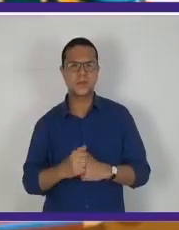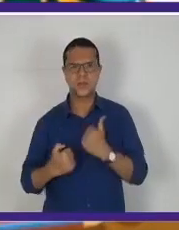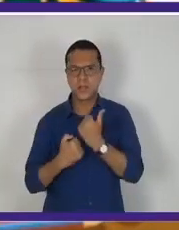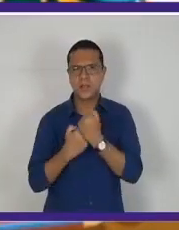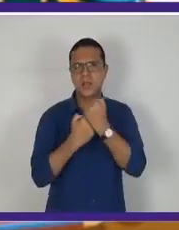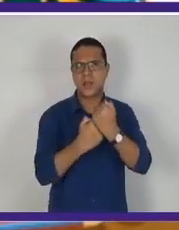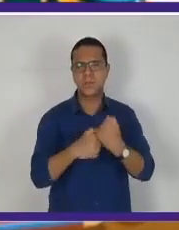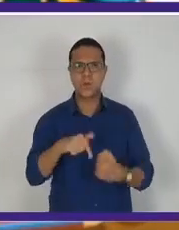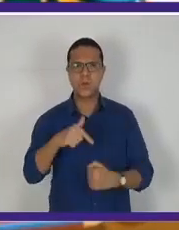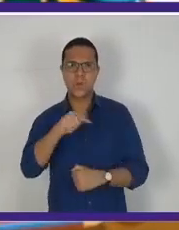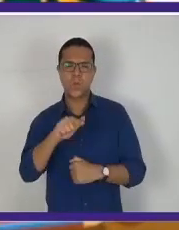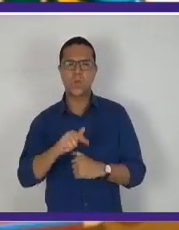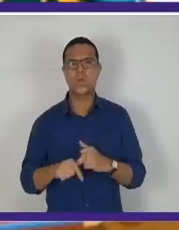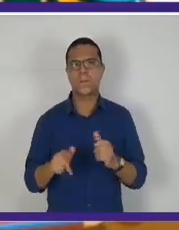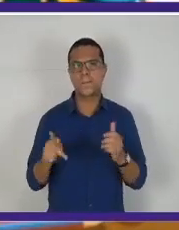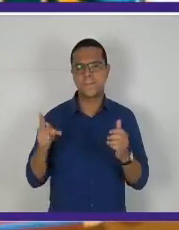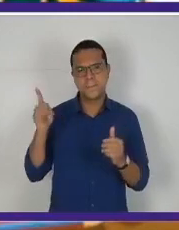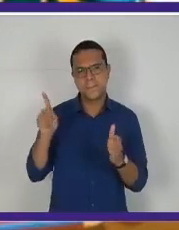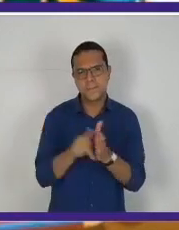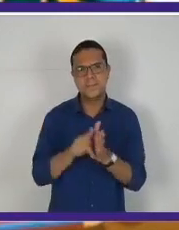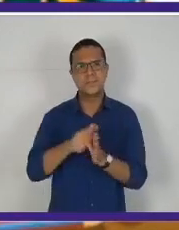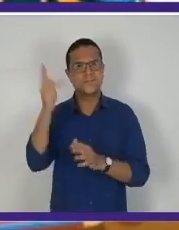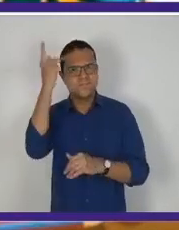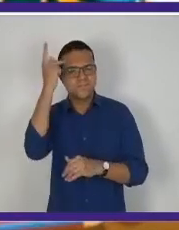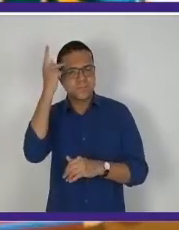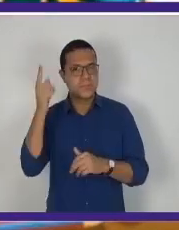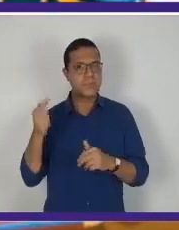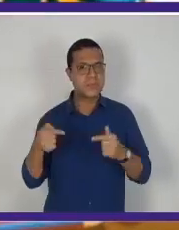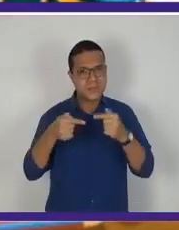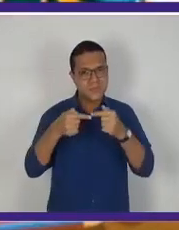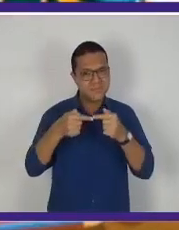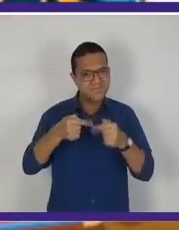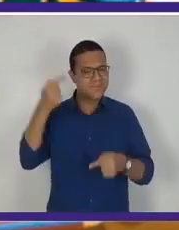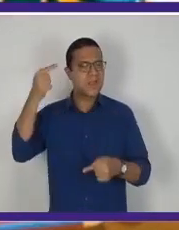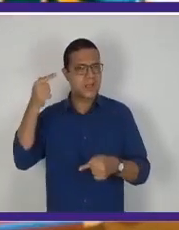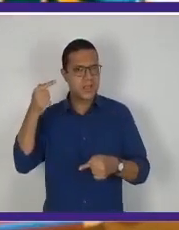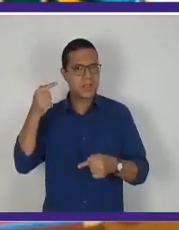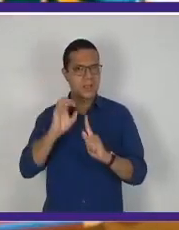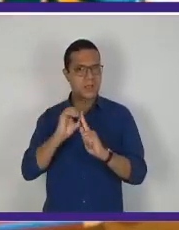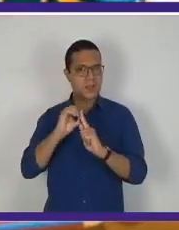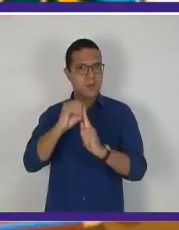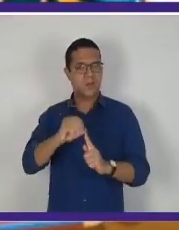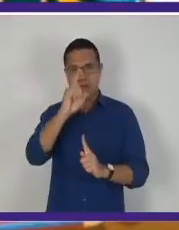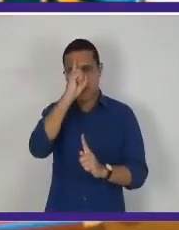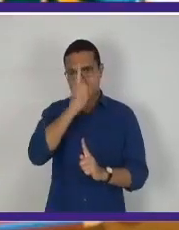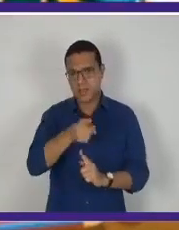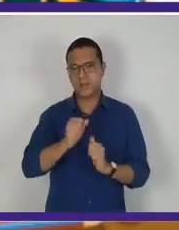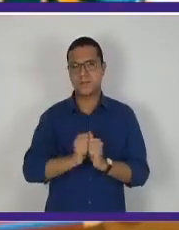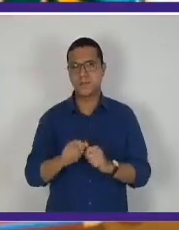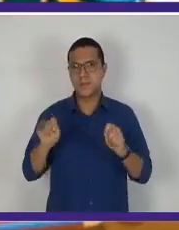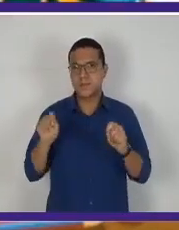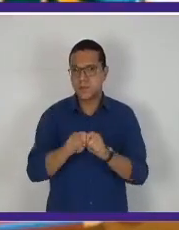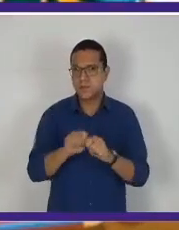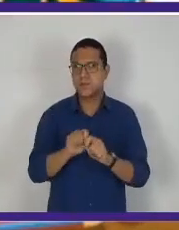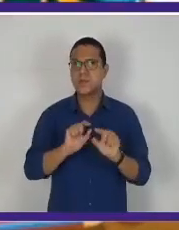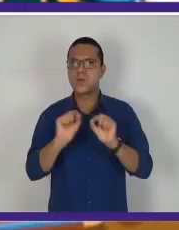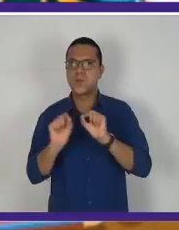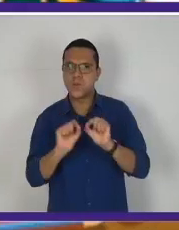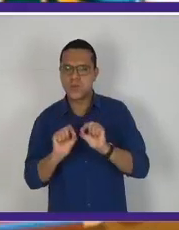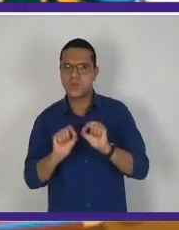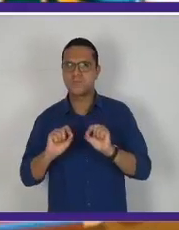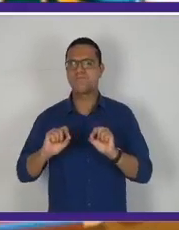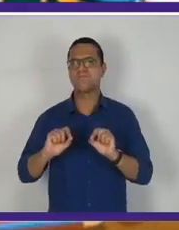também de São Paulo. Essa quebra de acordo entre as oligarquias levou à formação